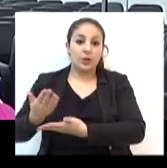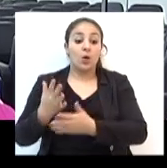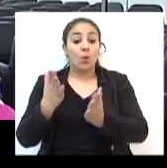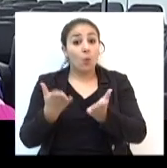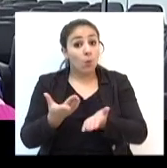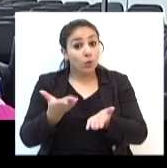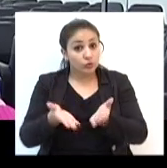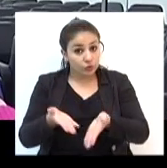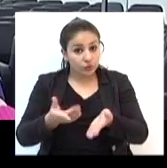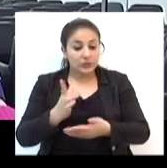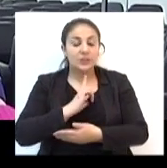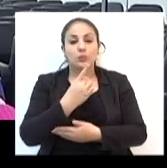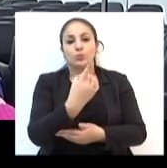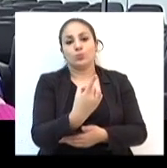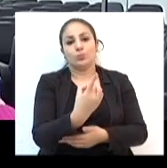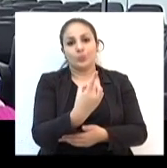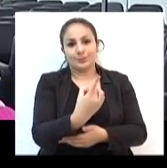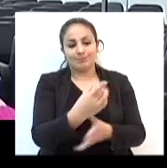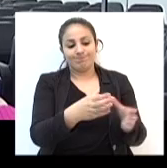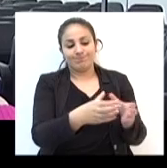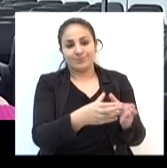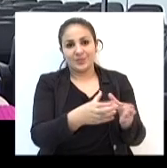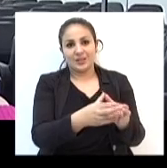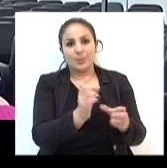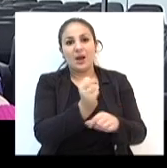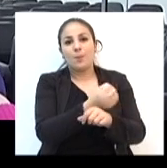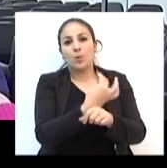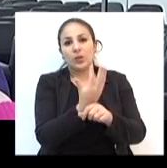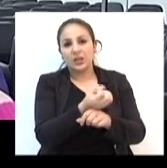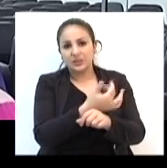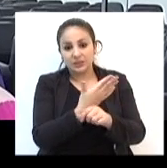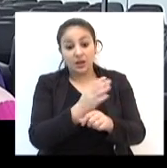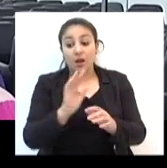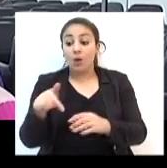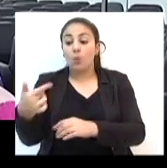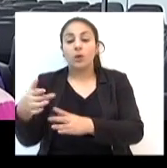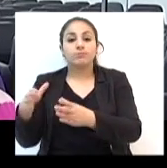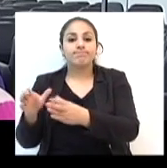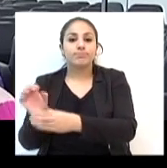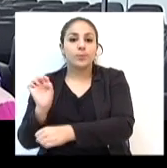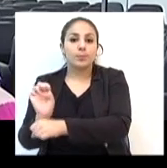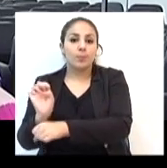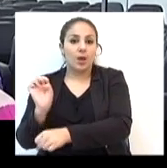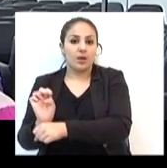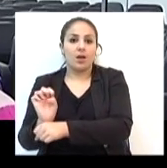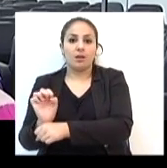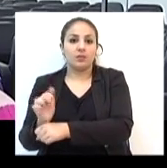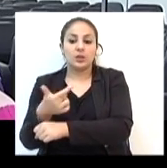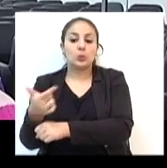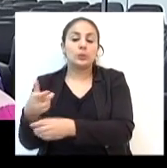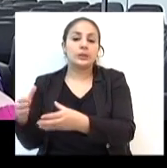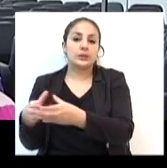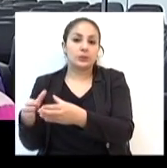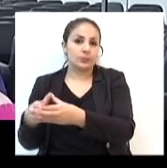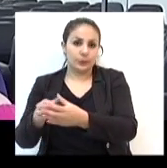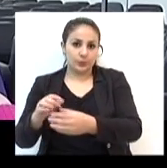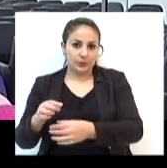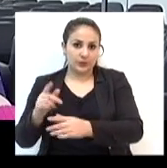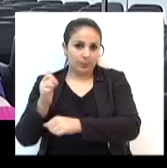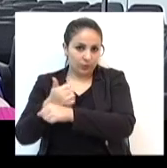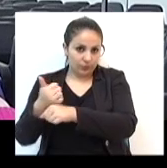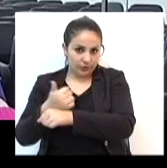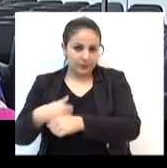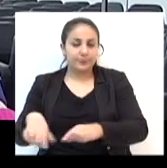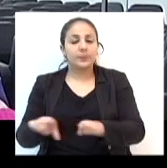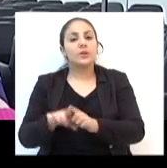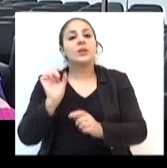temos uma equipe só atendendo e uma ambulância. A outra ambulância está parada e não pode ser utilizada, pois não está suplementado esse orçamento. O